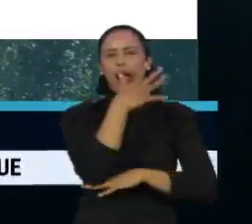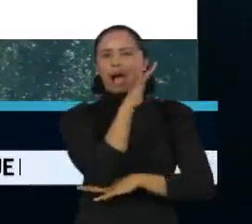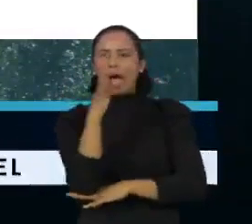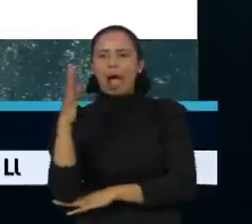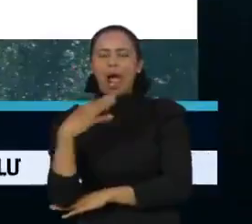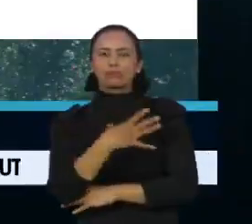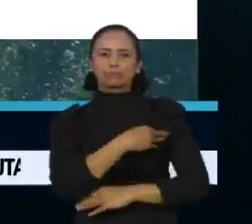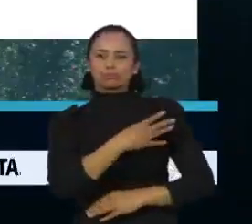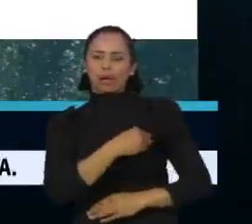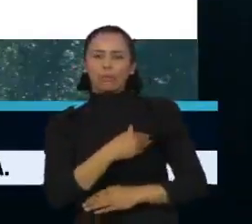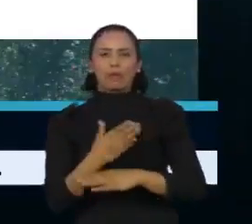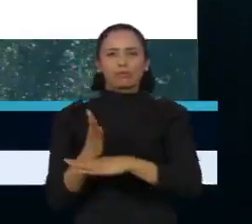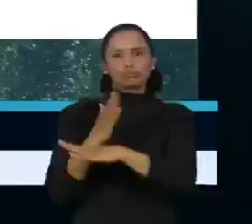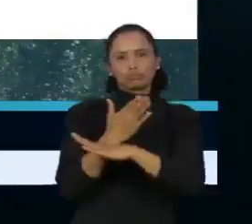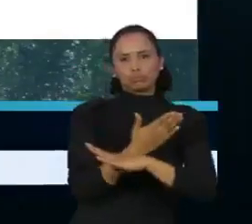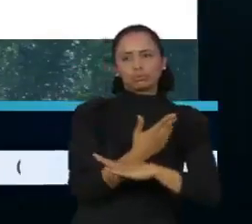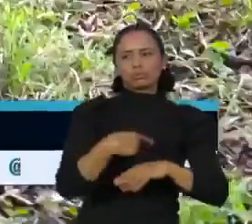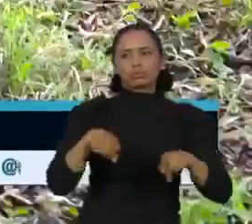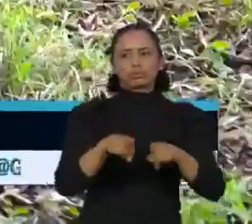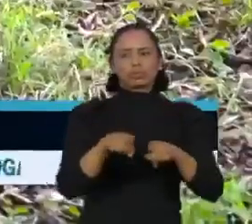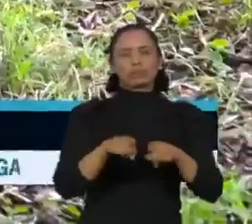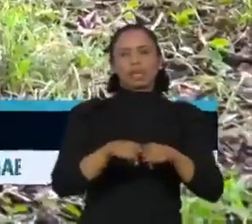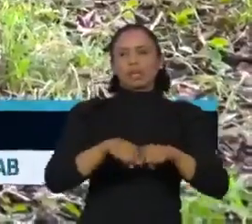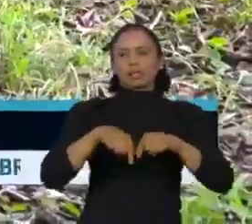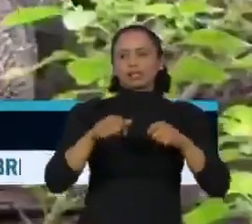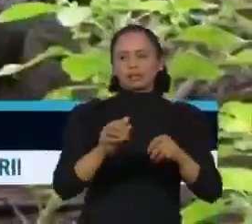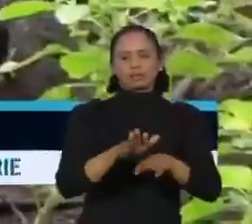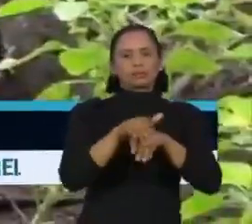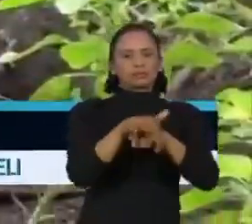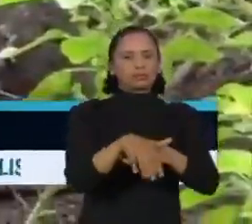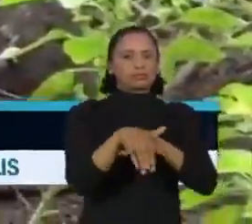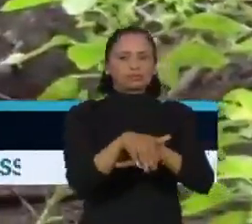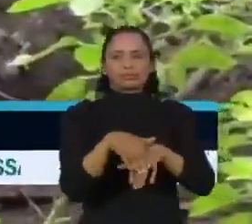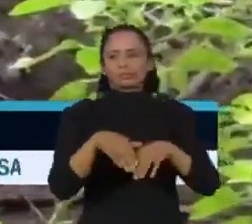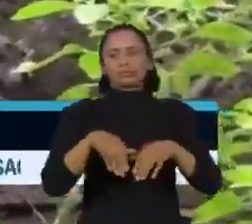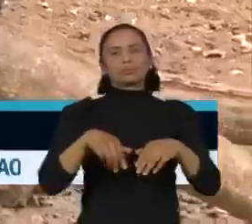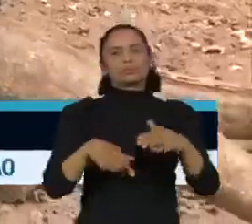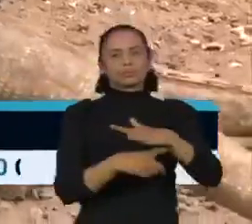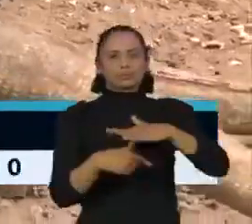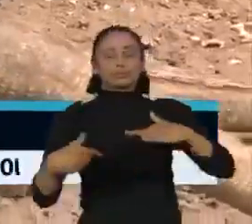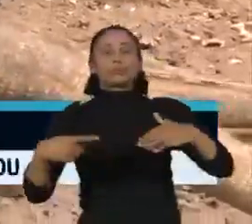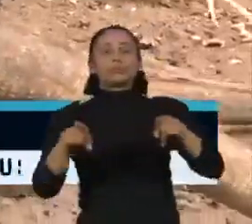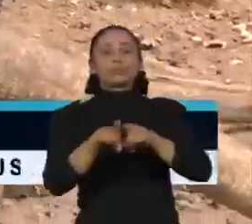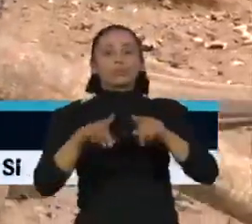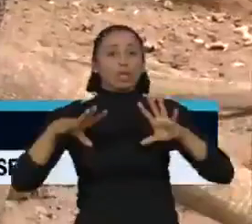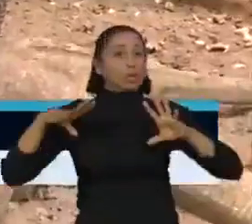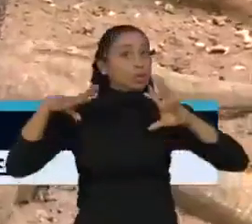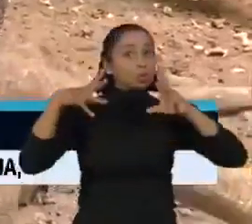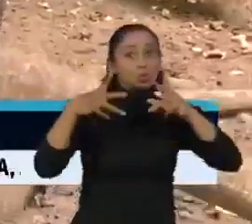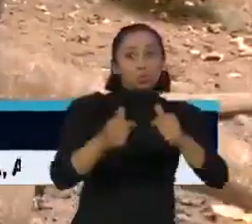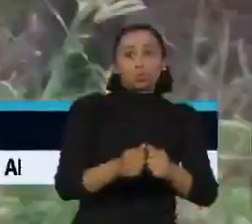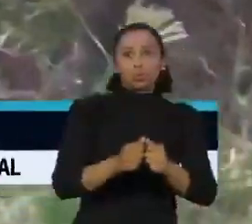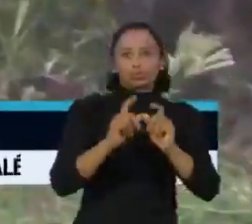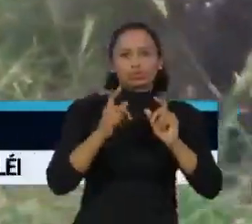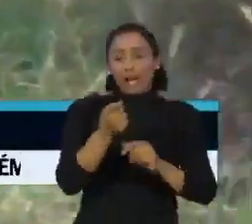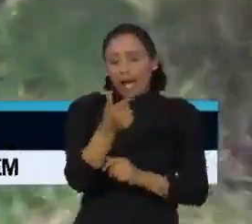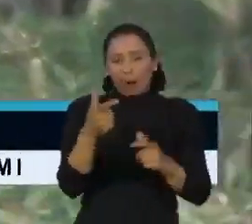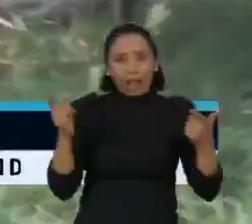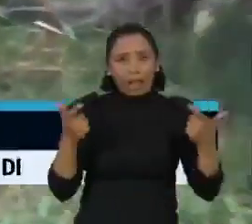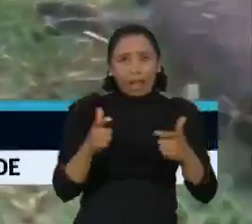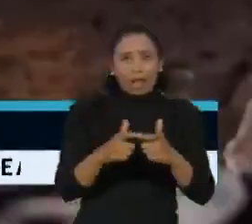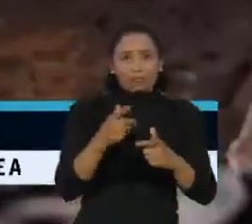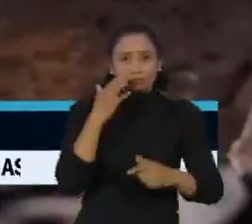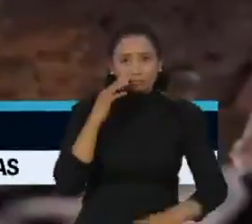mamíferos, tubarões e de raias. Entre as espécies emblemáticas que sofrem graves ameaças está o dragão de